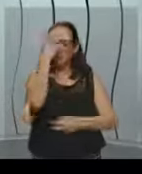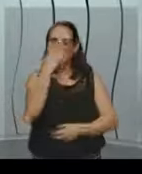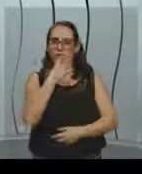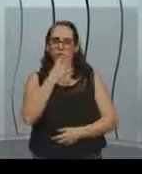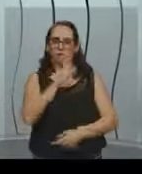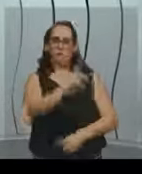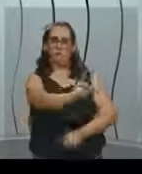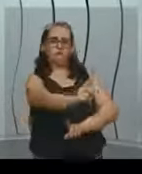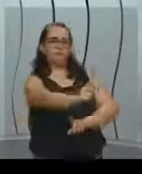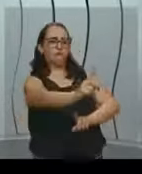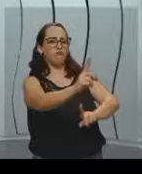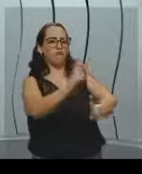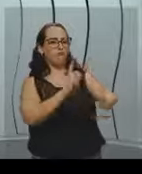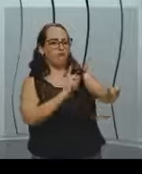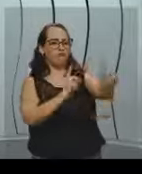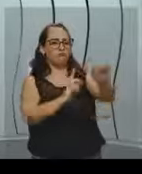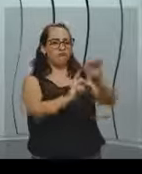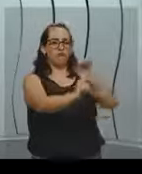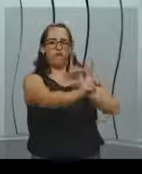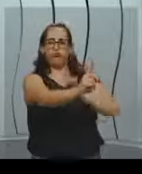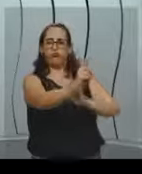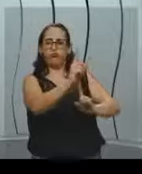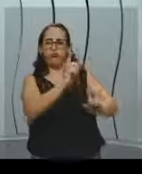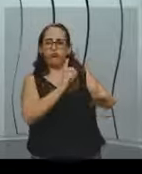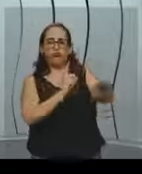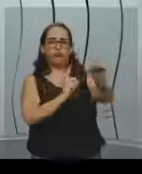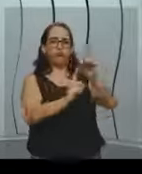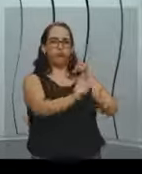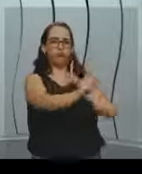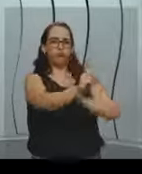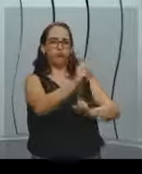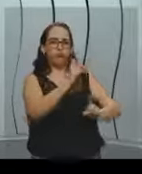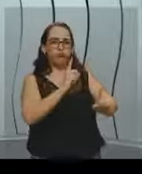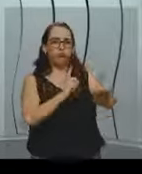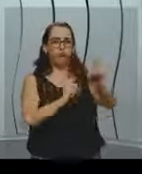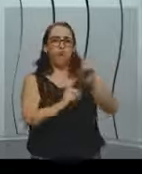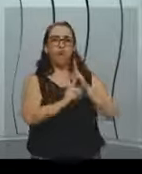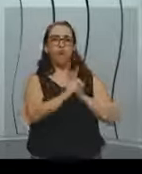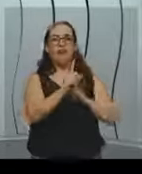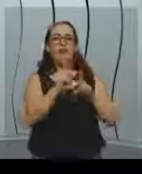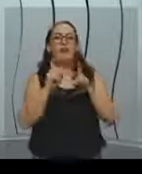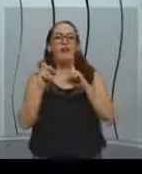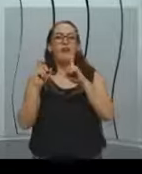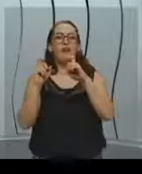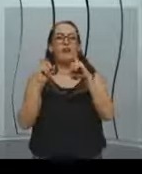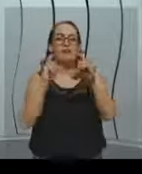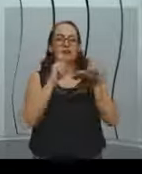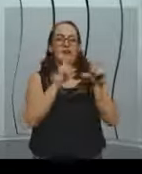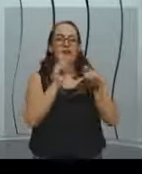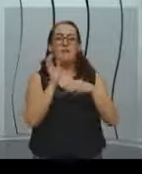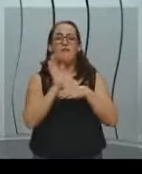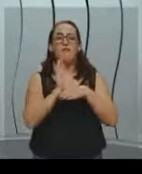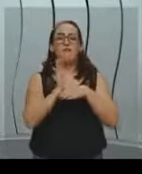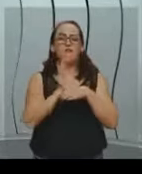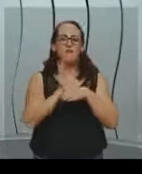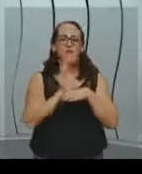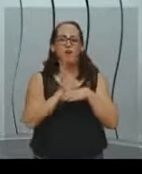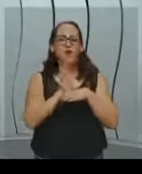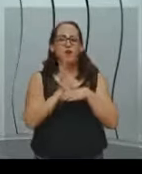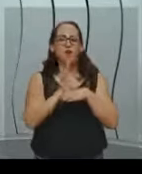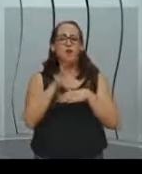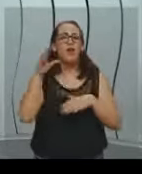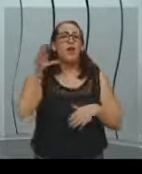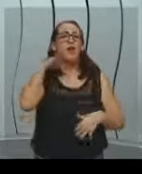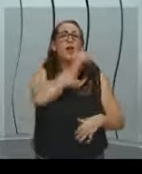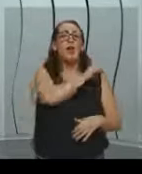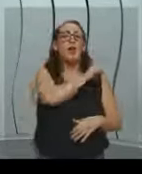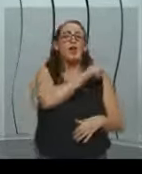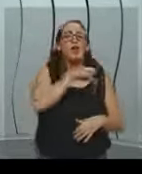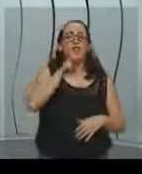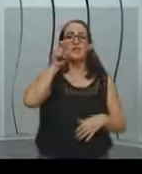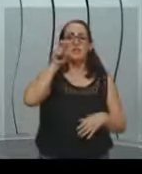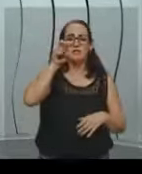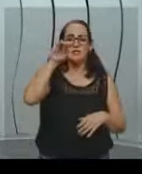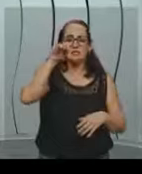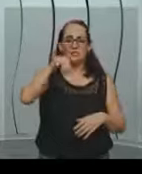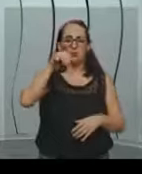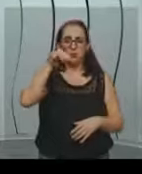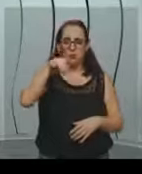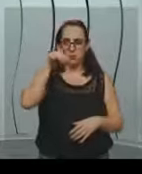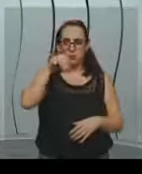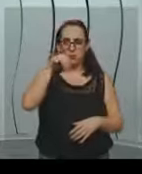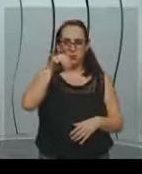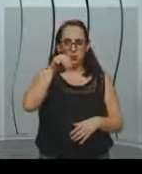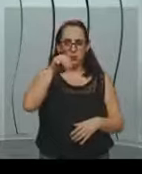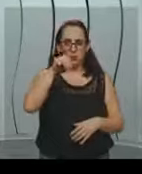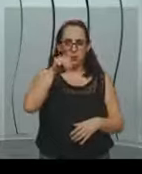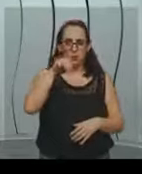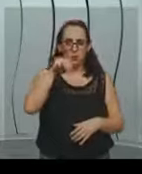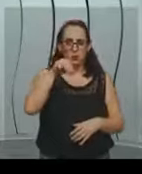assim, que foram feitos alguns filmes curtos, no máximo cinco minutos. E no decorrer desse filme,